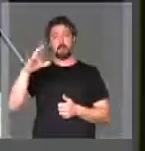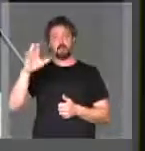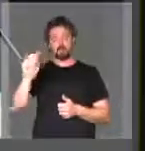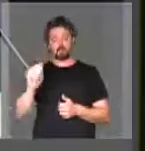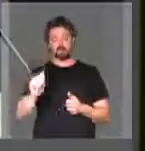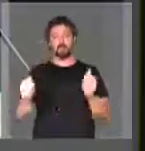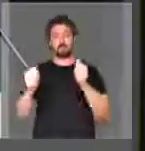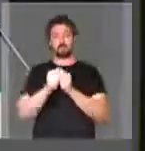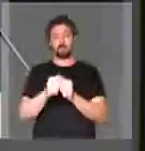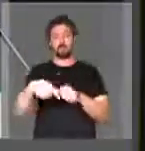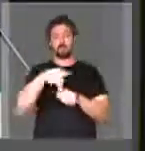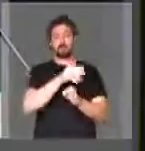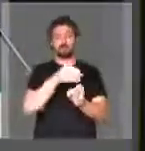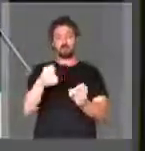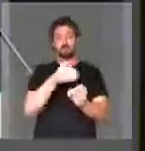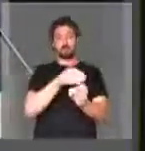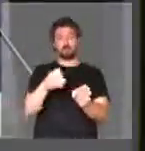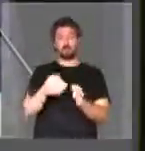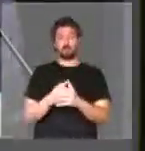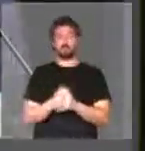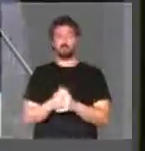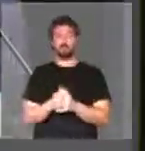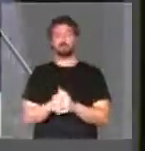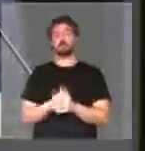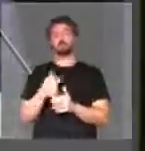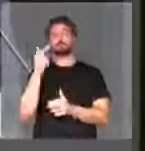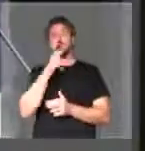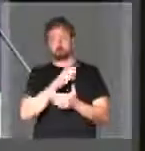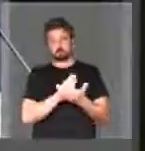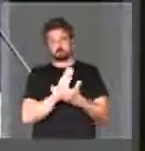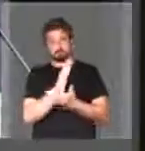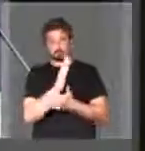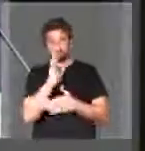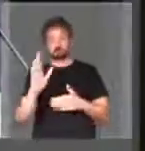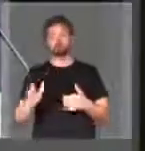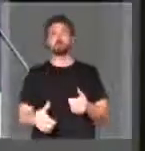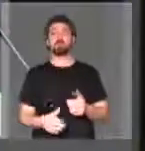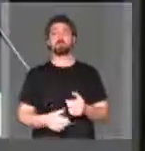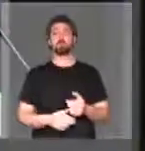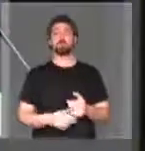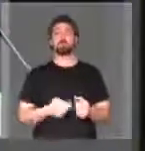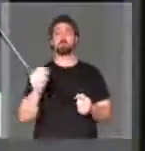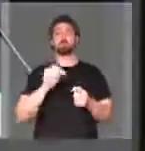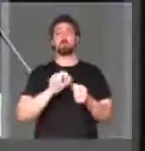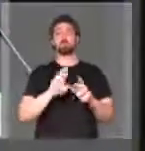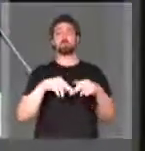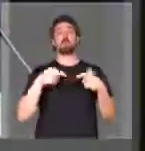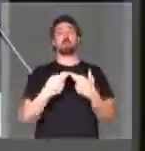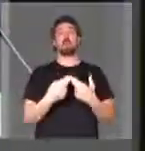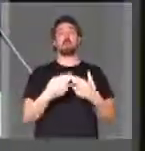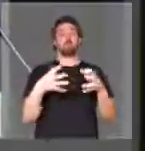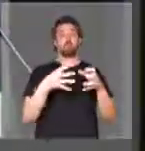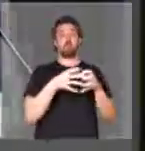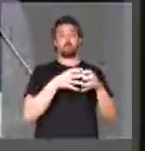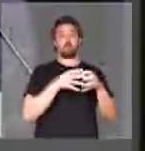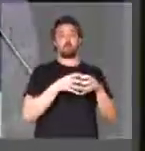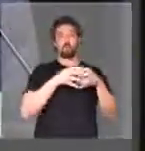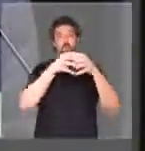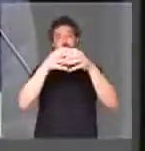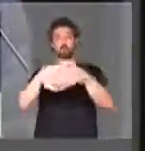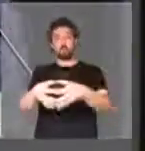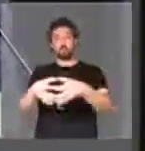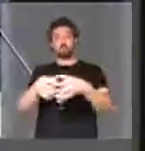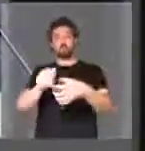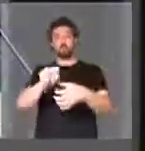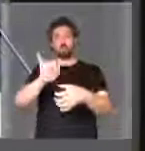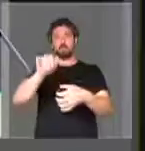da Subcomissão Especial de Fronteiras, e aprovamos uma realização de diligências e audiências